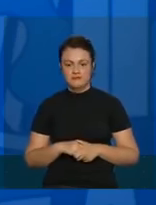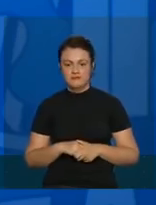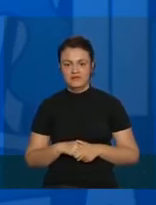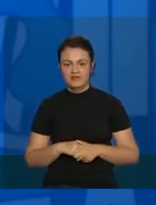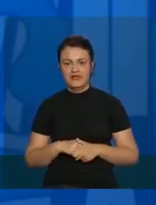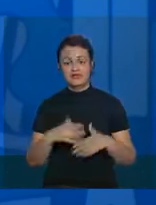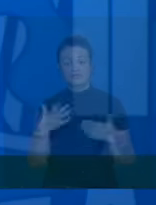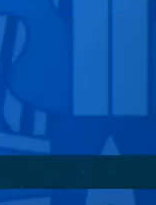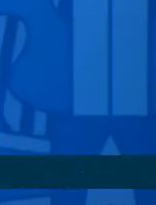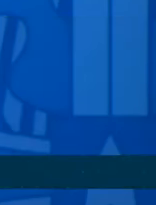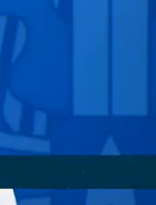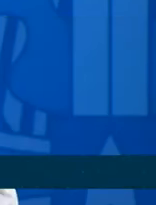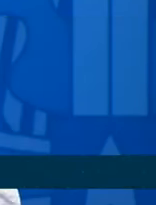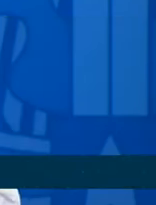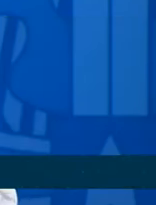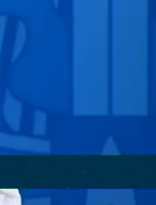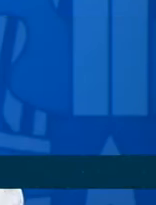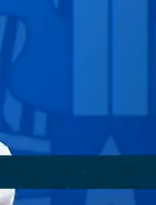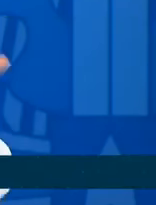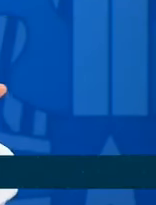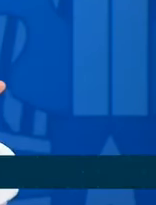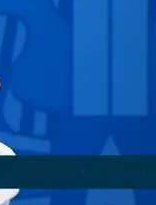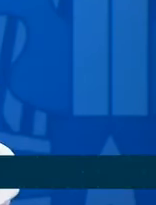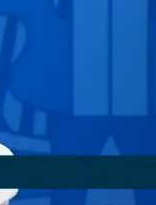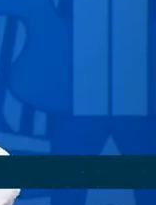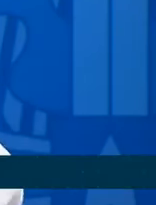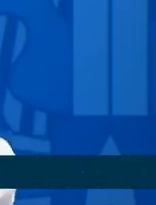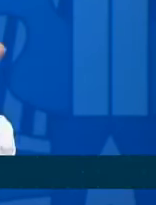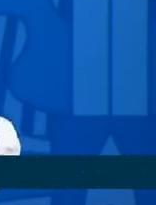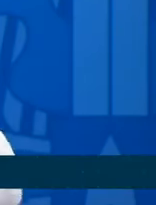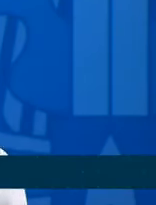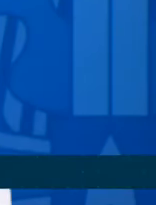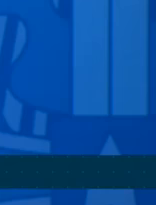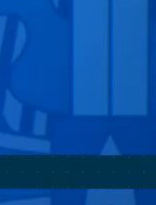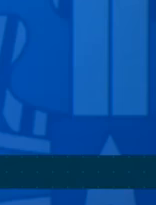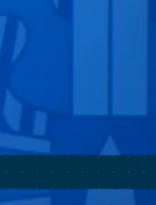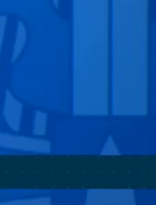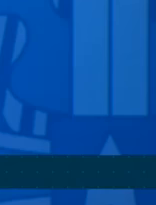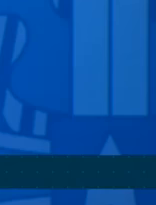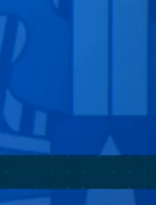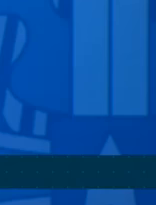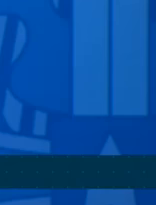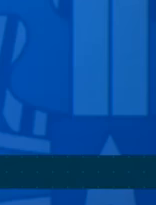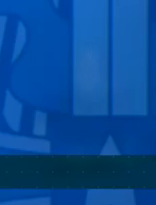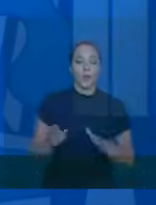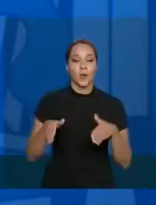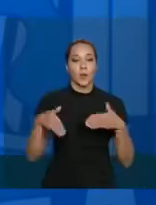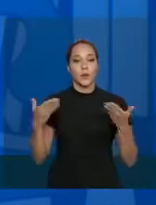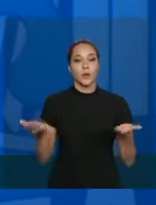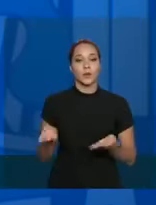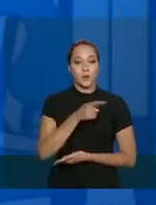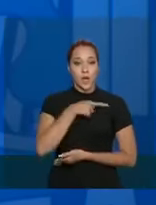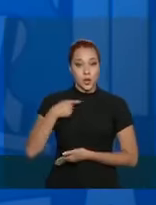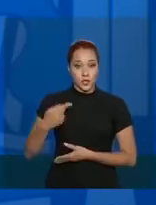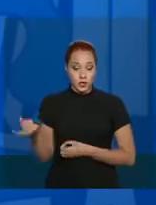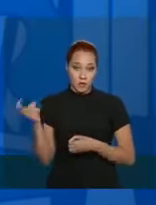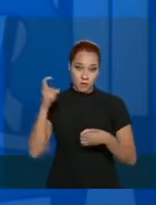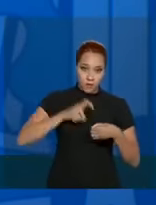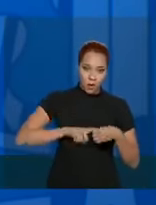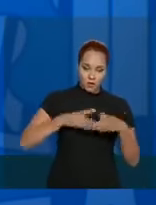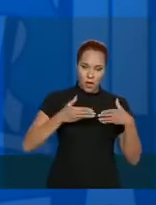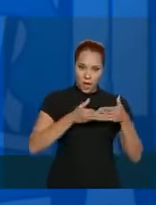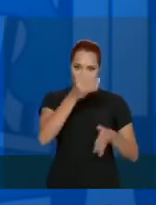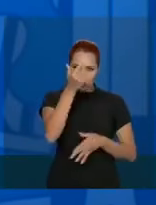Quando a China volta, ela reabre a possibilidade de exportar, ela tinha fechado, não entrava nenhum avião,